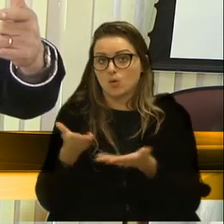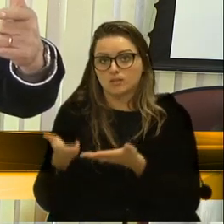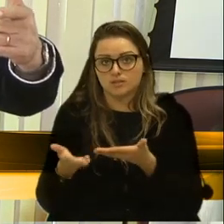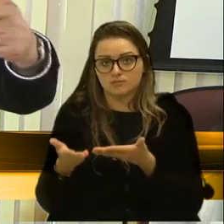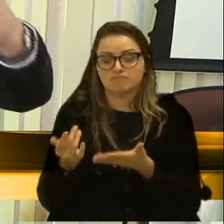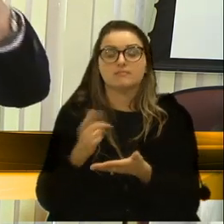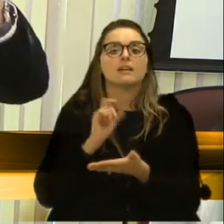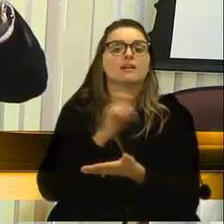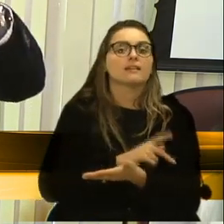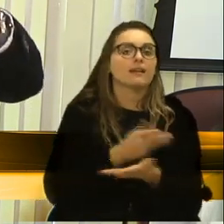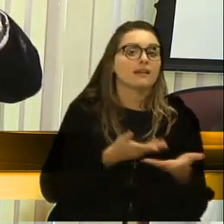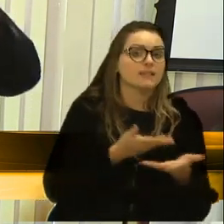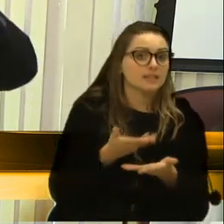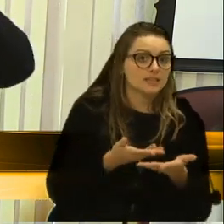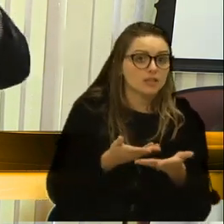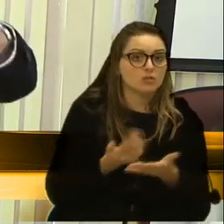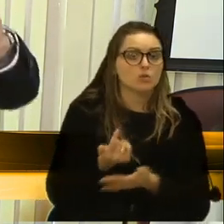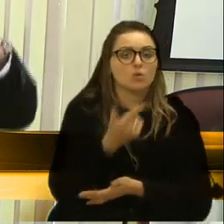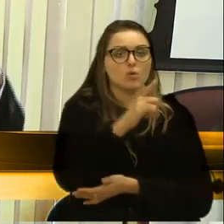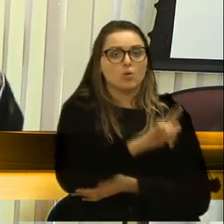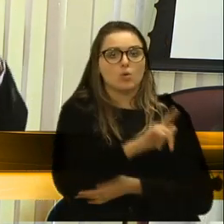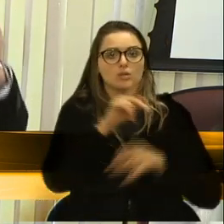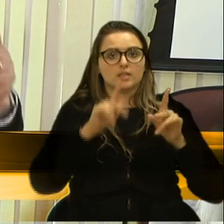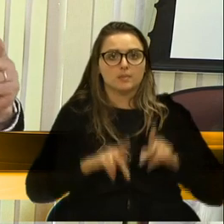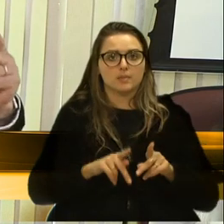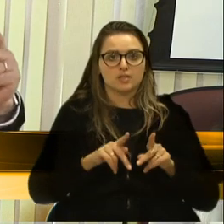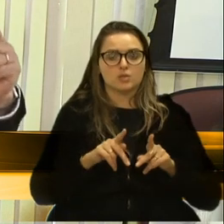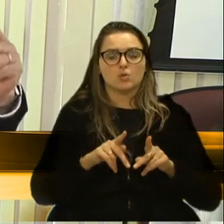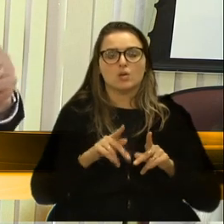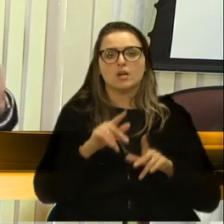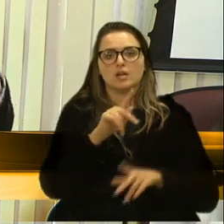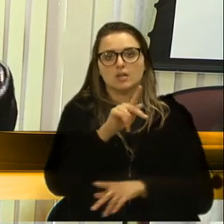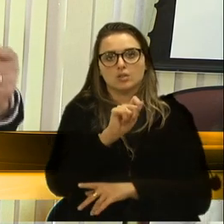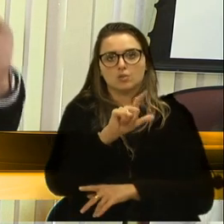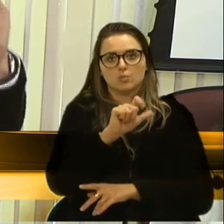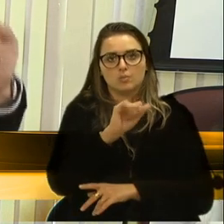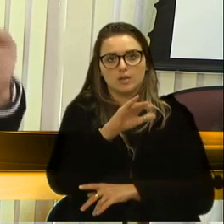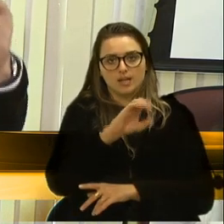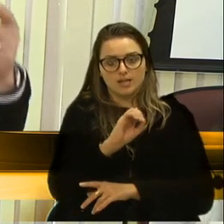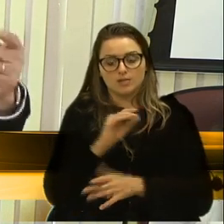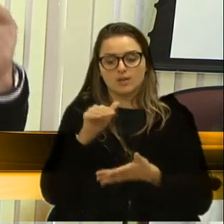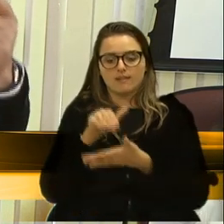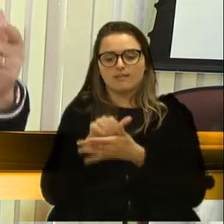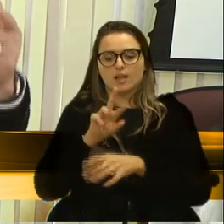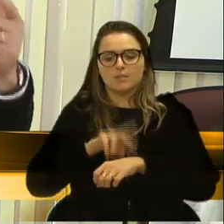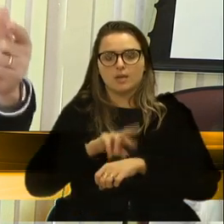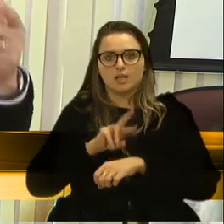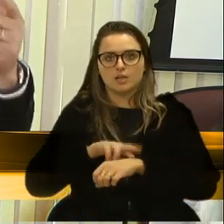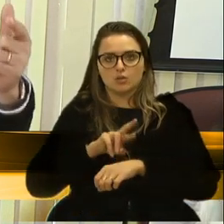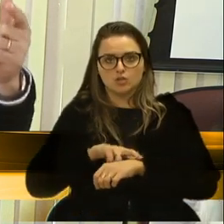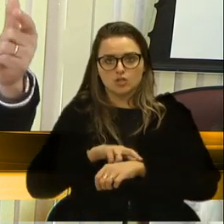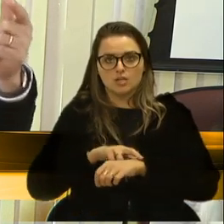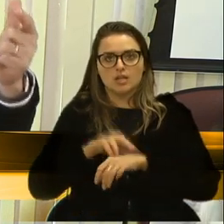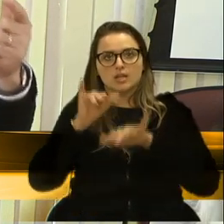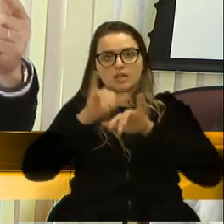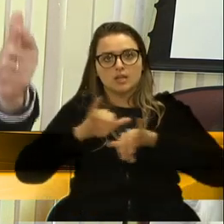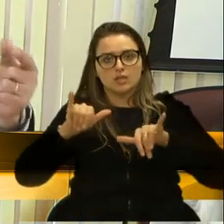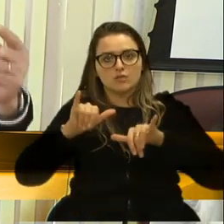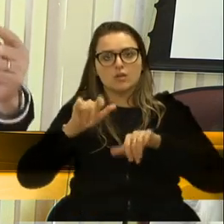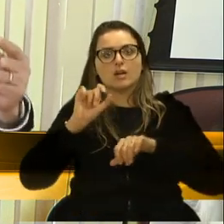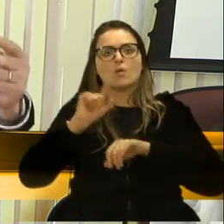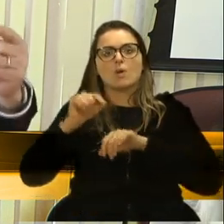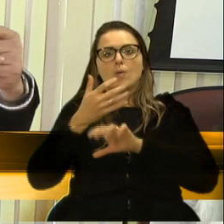do Palácio que disse que até meio-dia iria divulgar o horário que ia ter havido